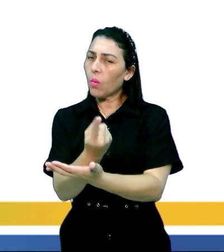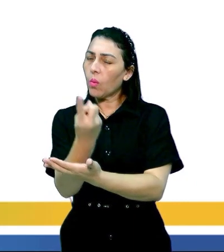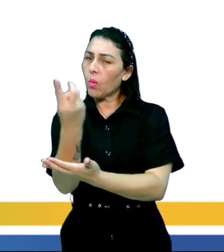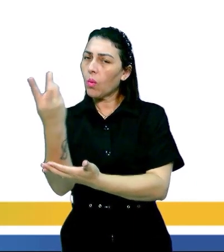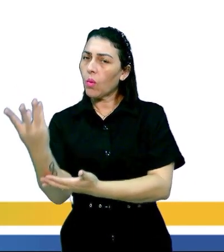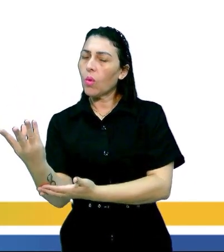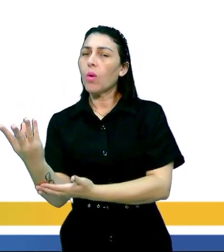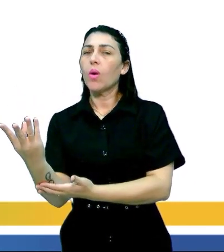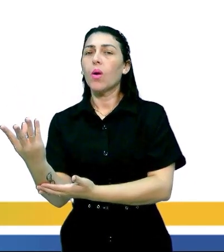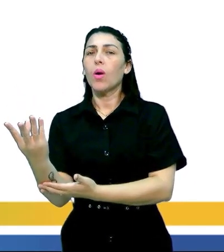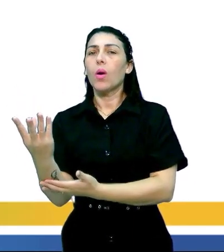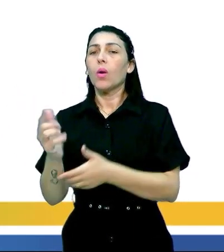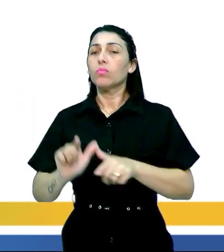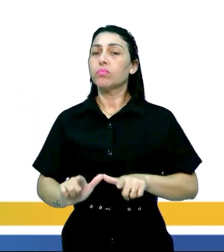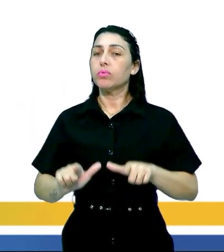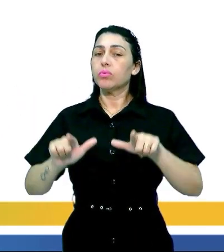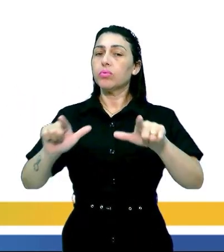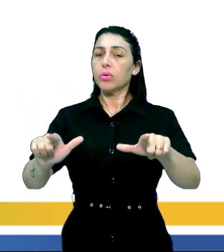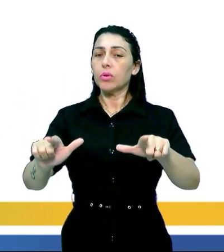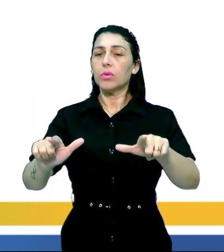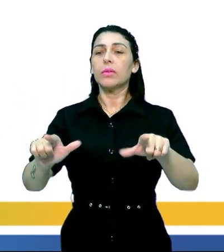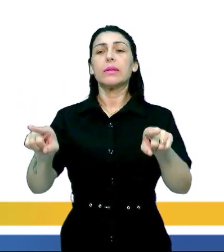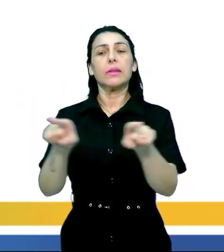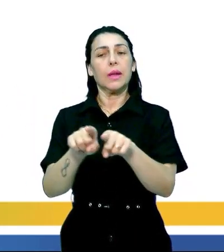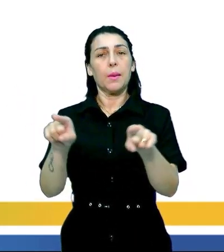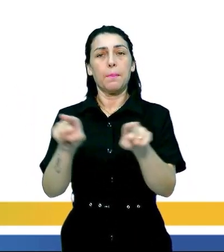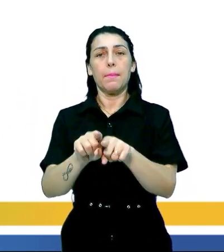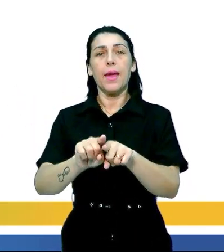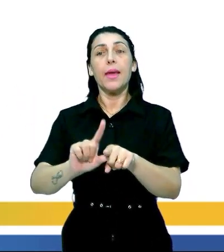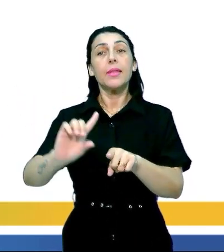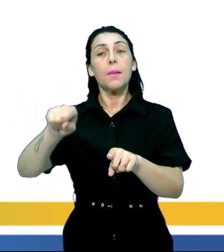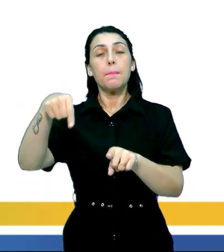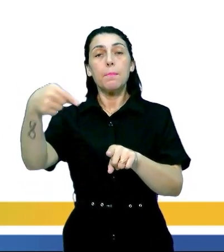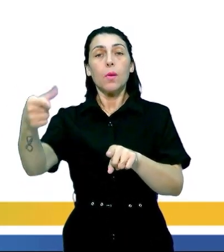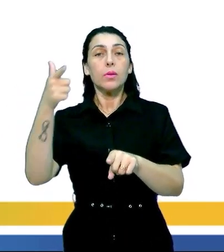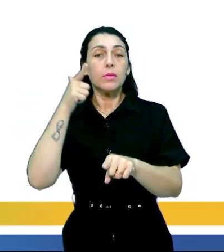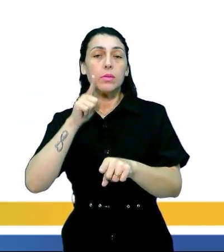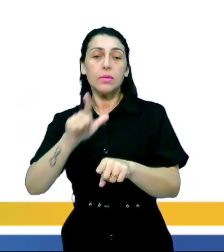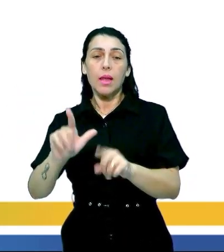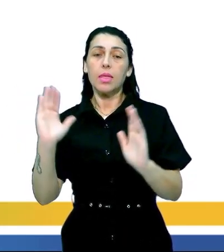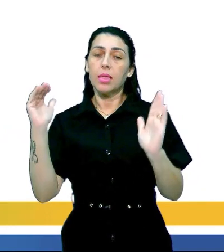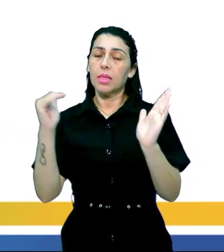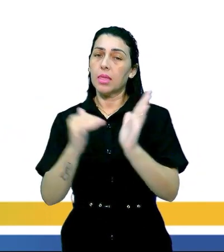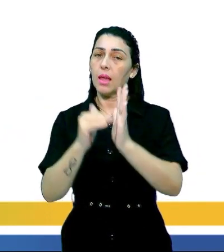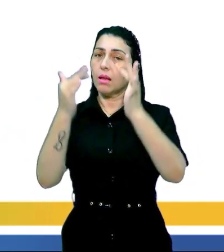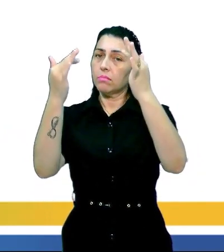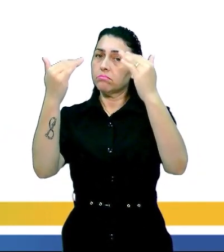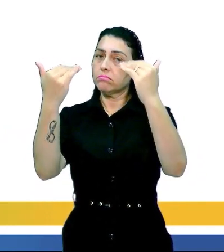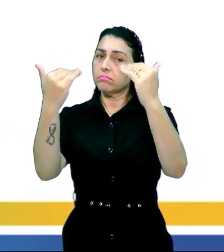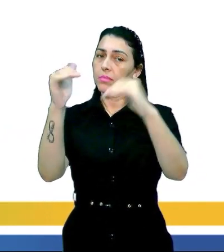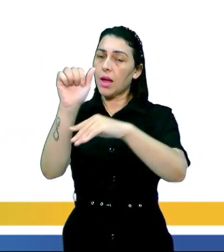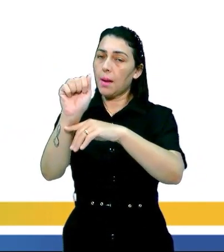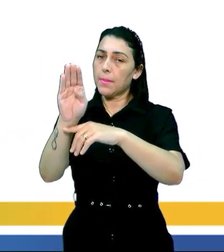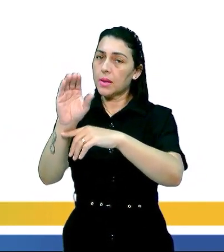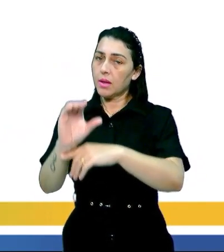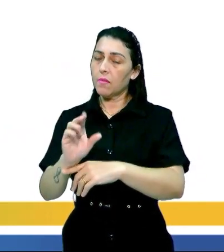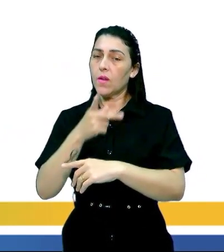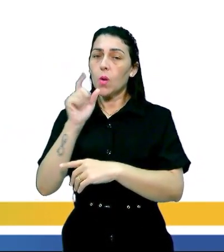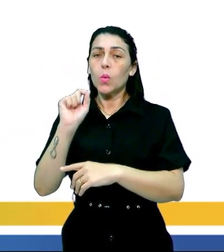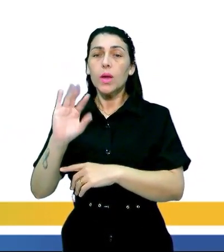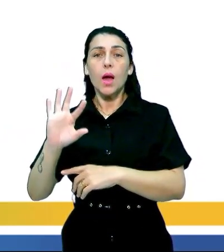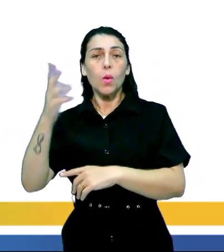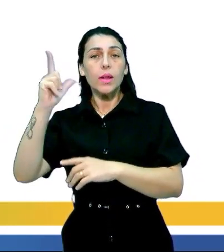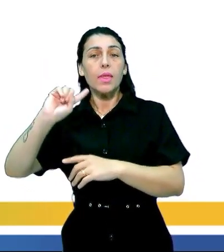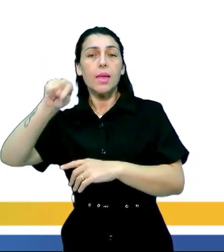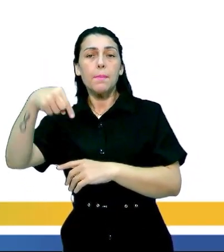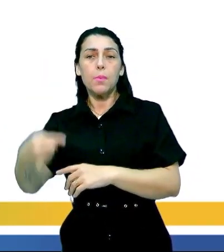título de nobreza galerinha isso também é pós-título né até agora todas as alternativas falaram do que acontece